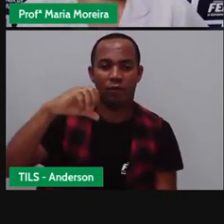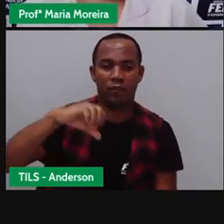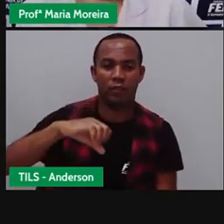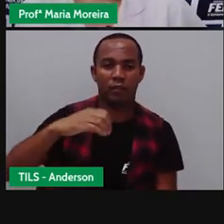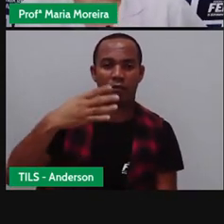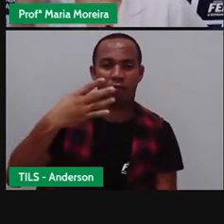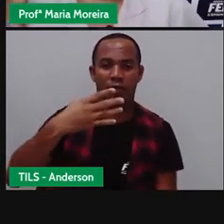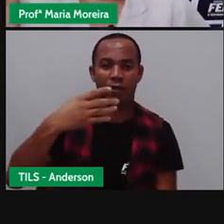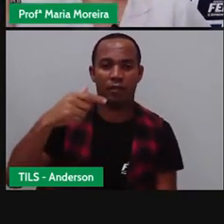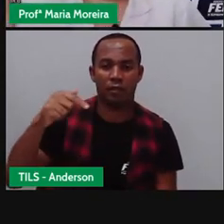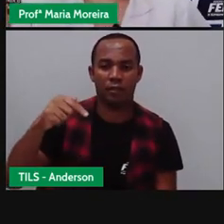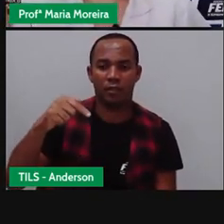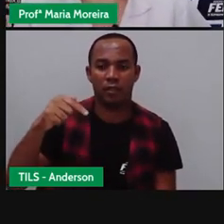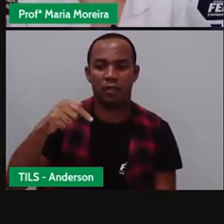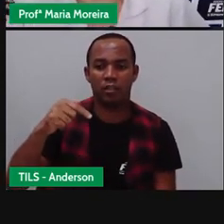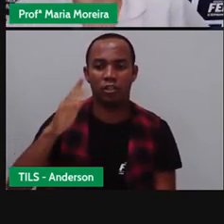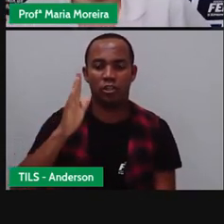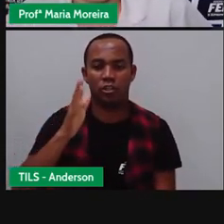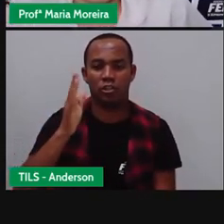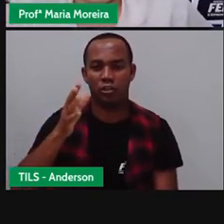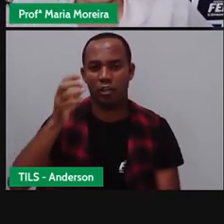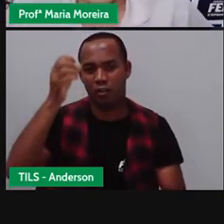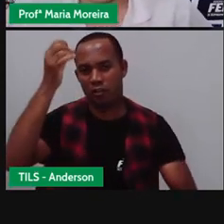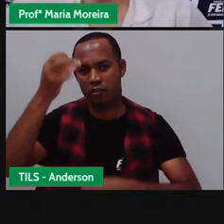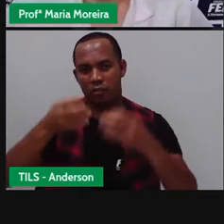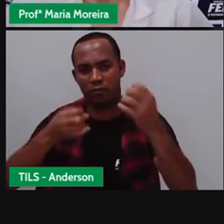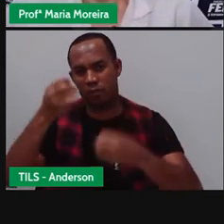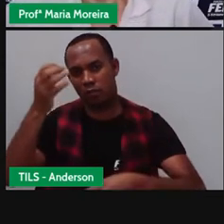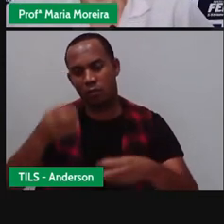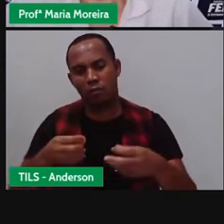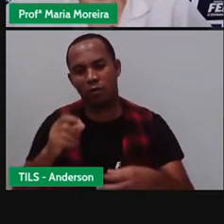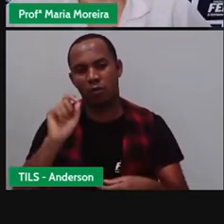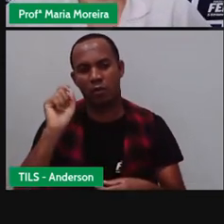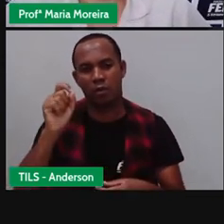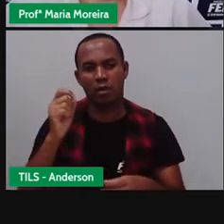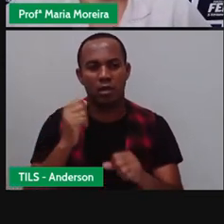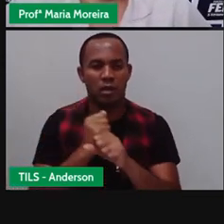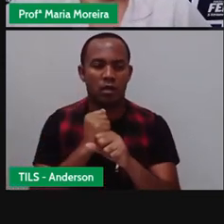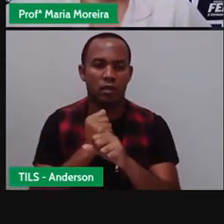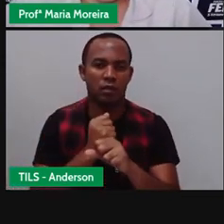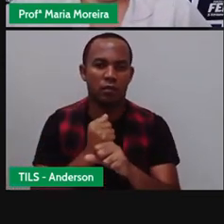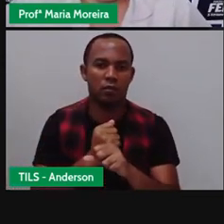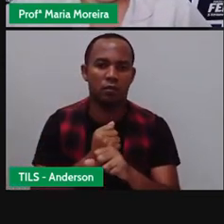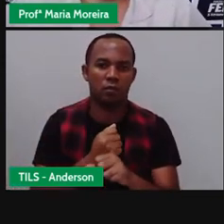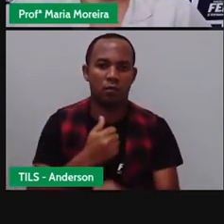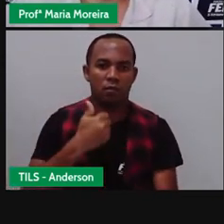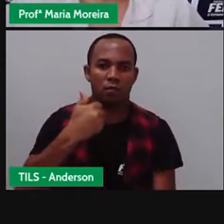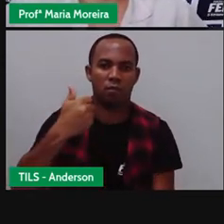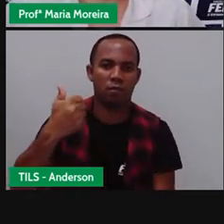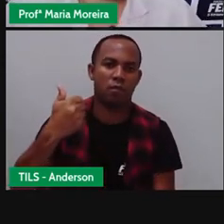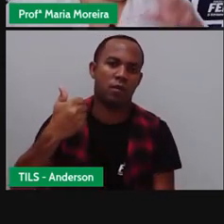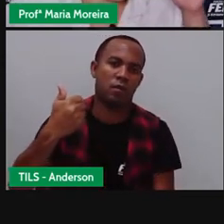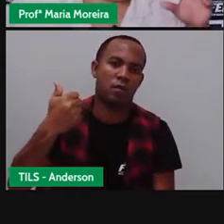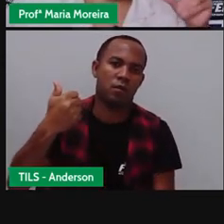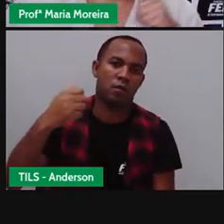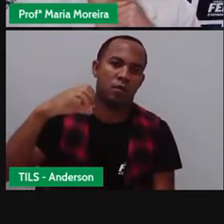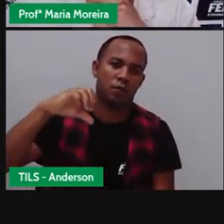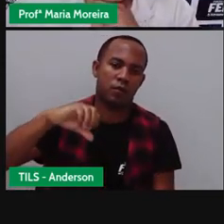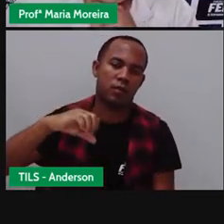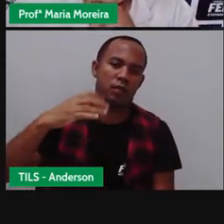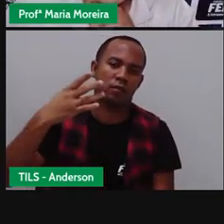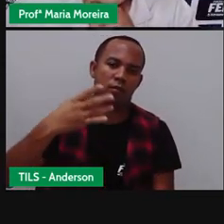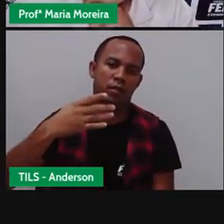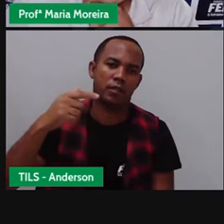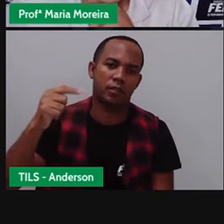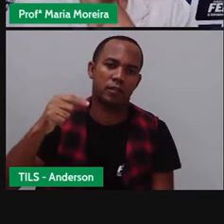já ouviu falando lá do telefone lá atrás, até inclusive antes do rádio. Em 1947, a telefonia sofreu uma